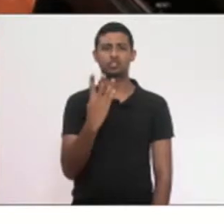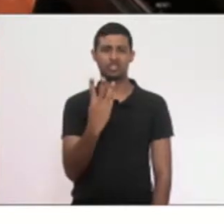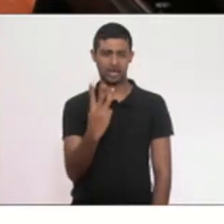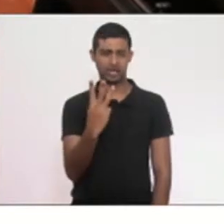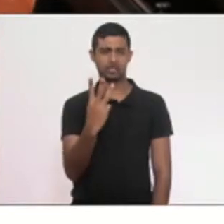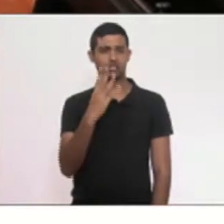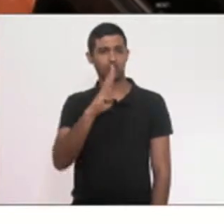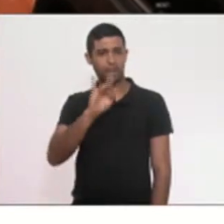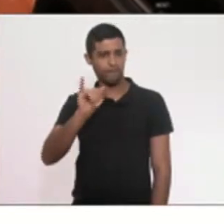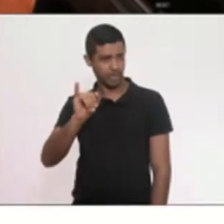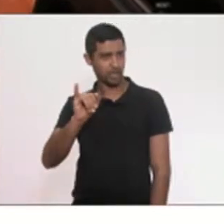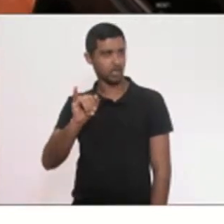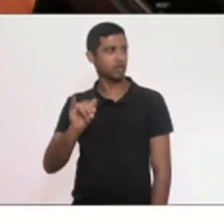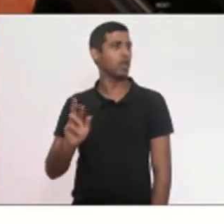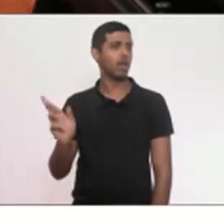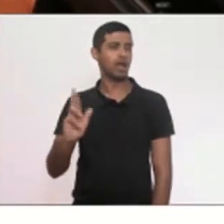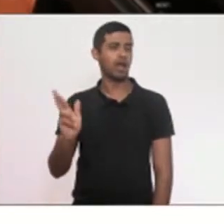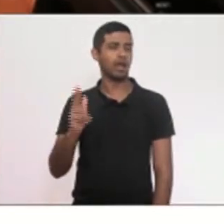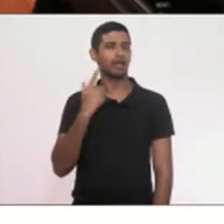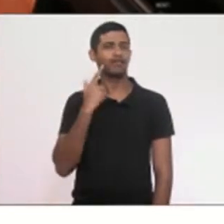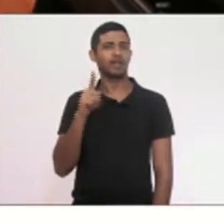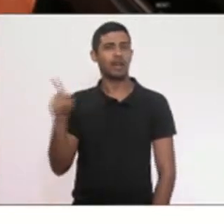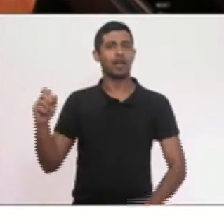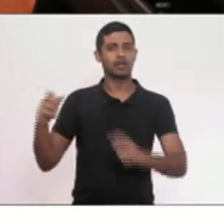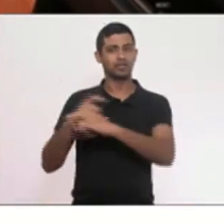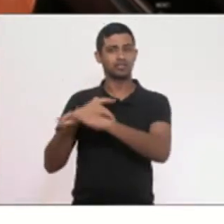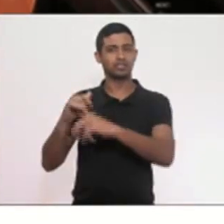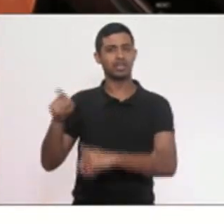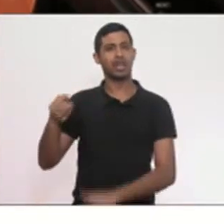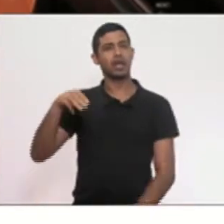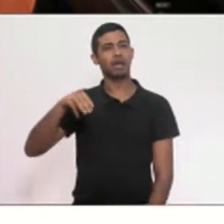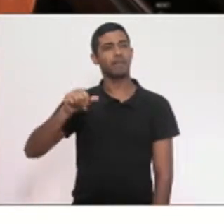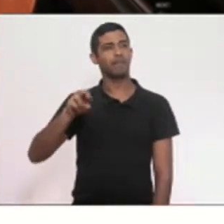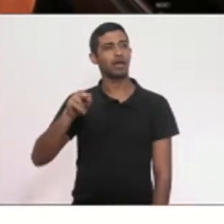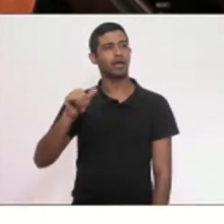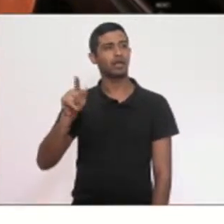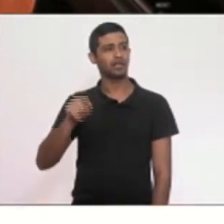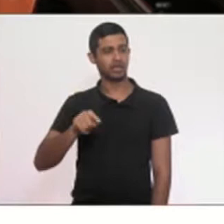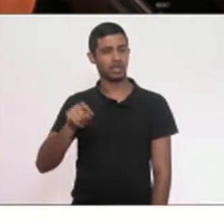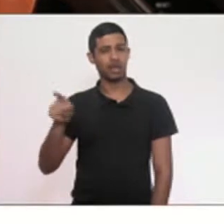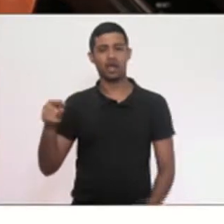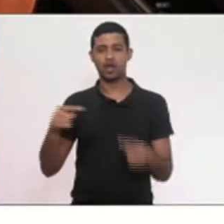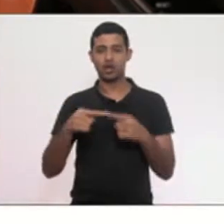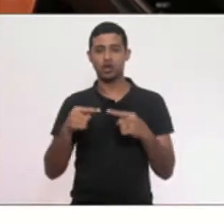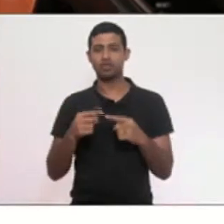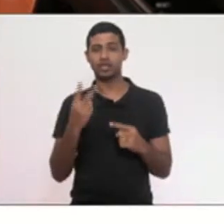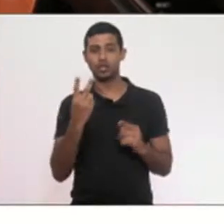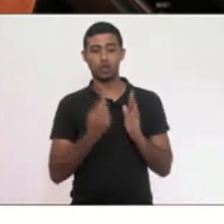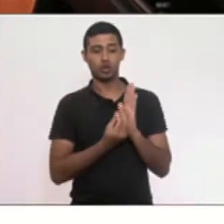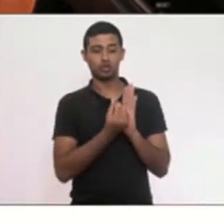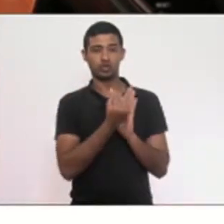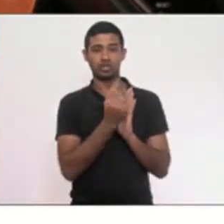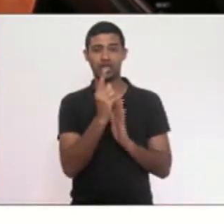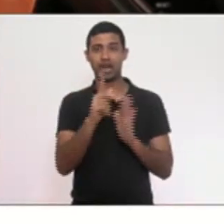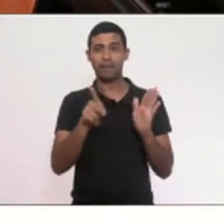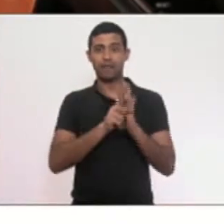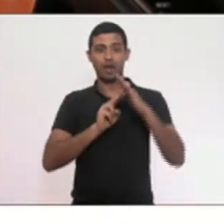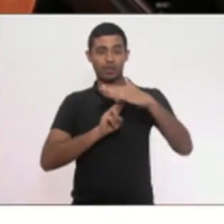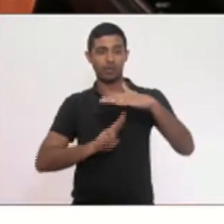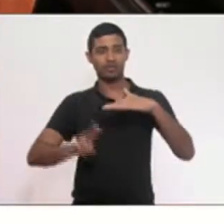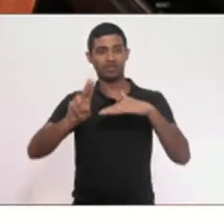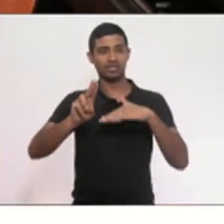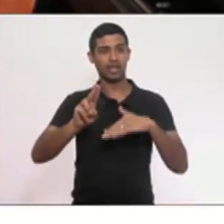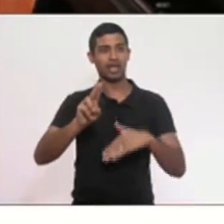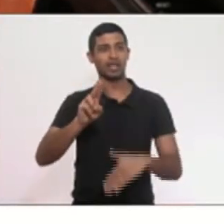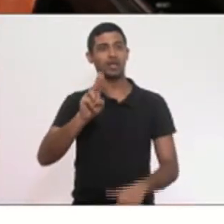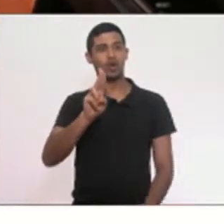cidade, deputado Paul Belmaricá, que na verdade são dois orçamentos da UERJ, que tem um orçamento de 1 bi e 300,